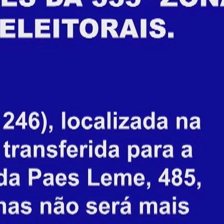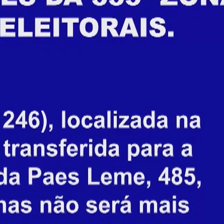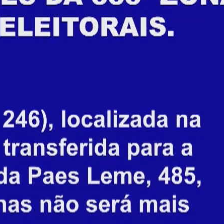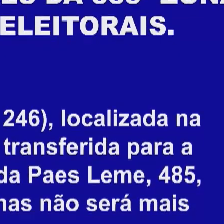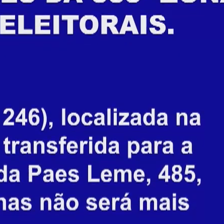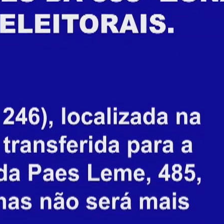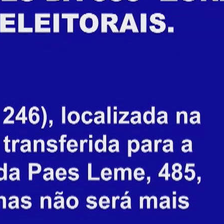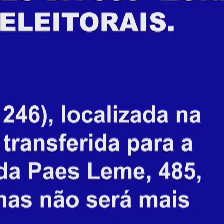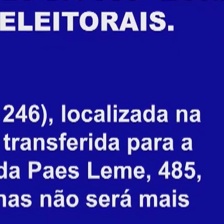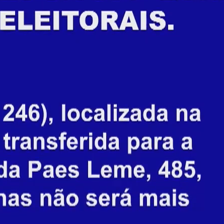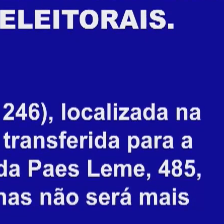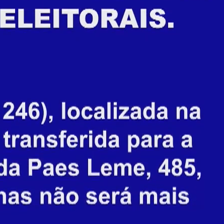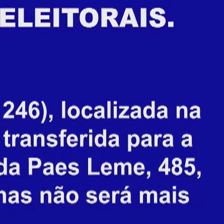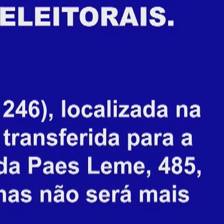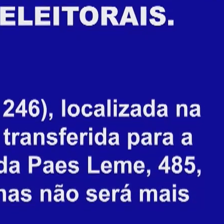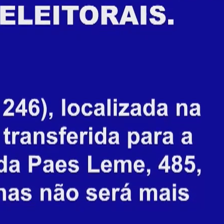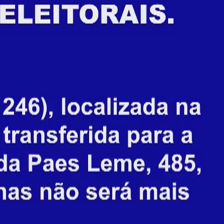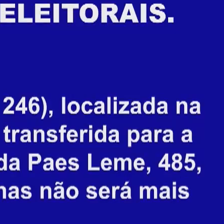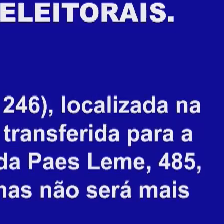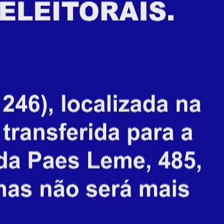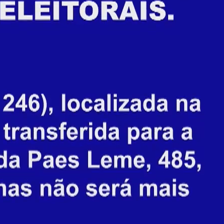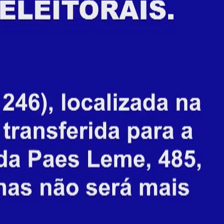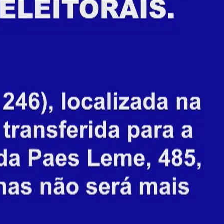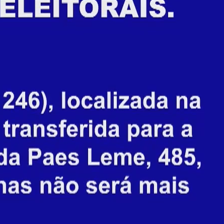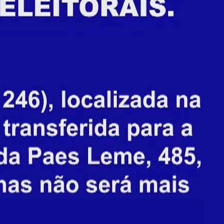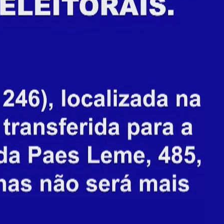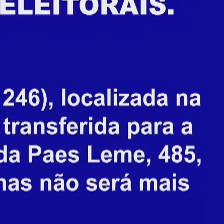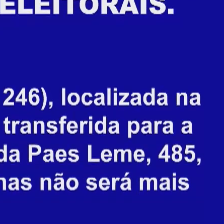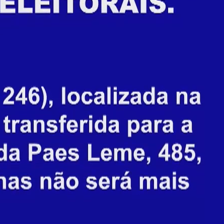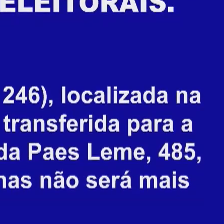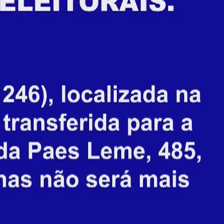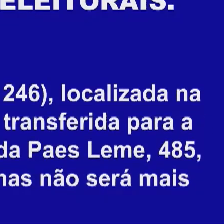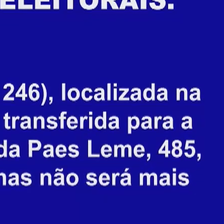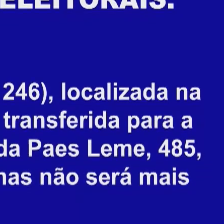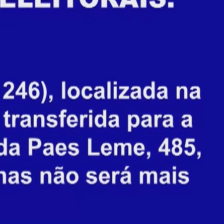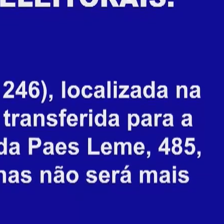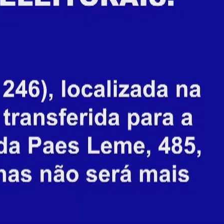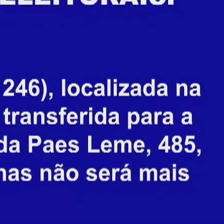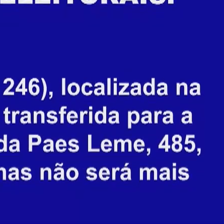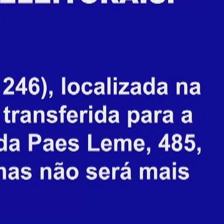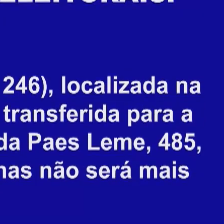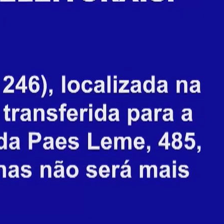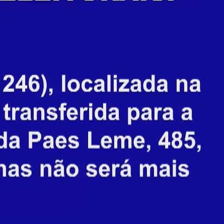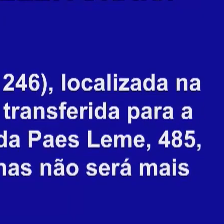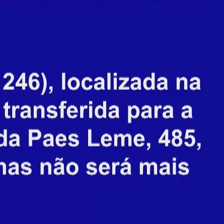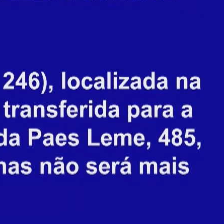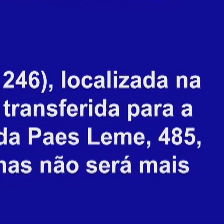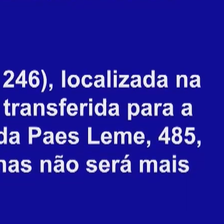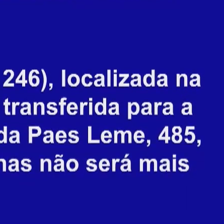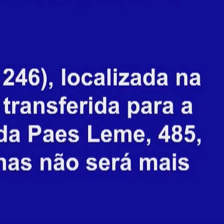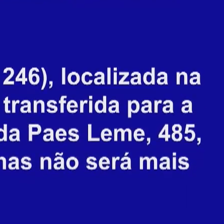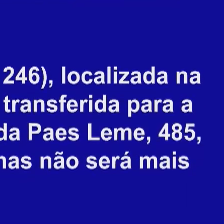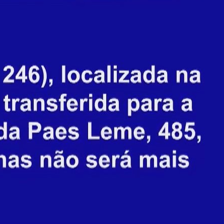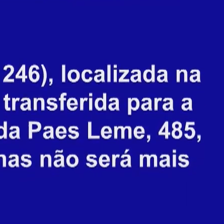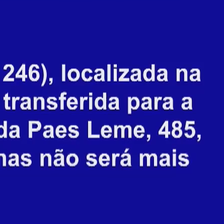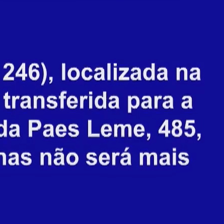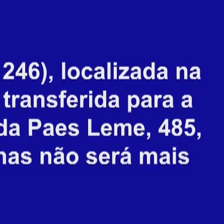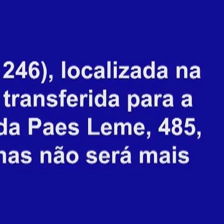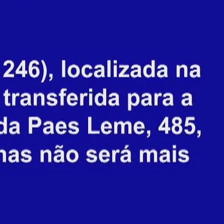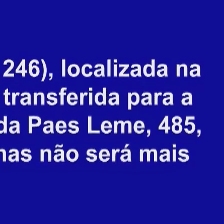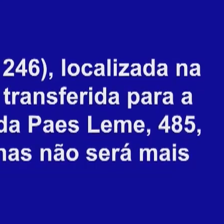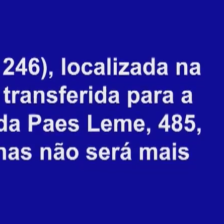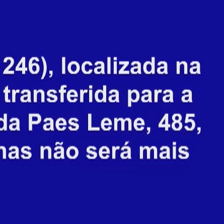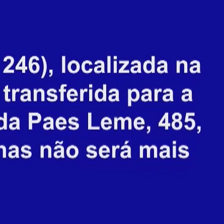sessões eleitorais. Se você votava na Faculdade PUC Minas, sessões 245 e 246,